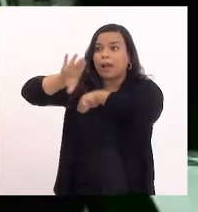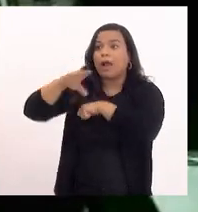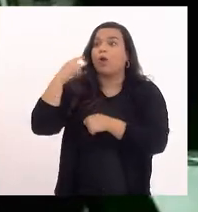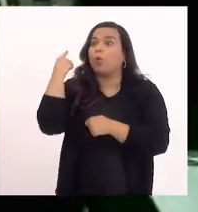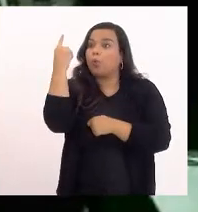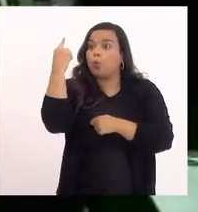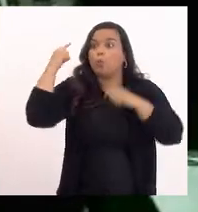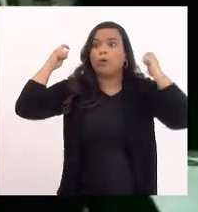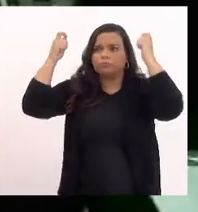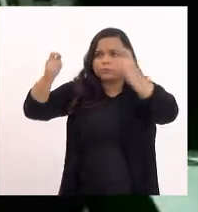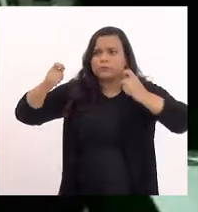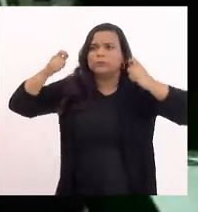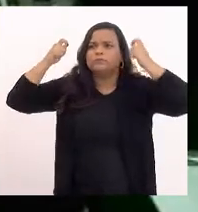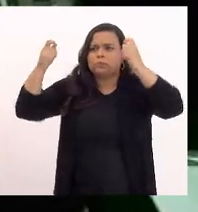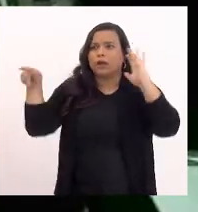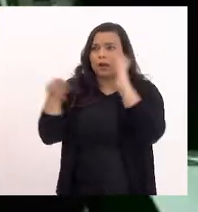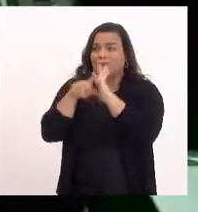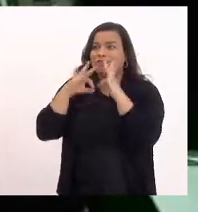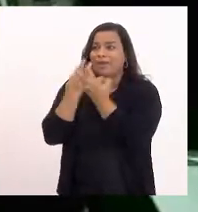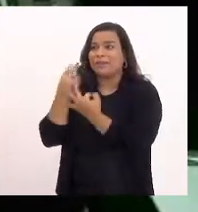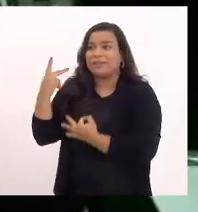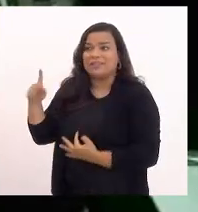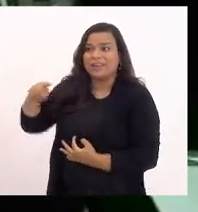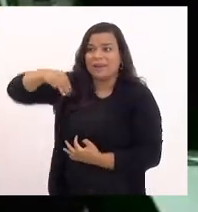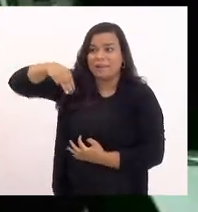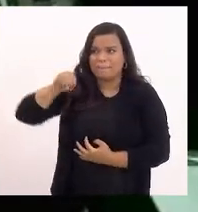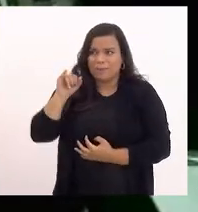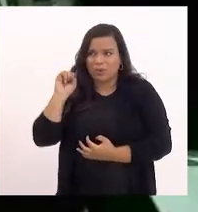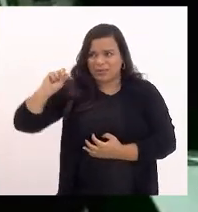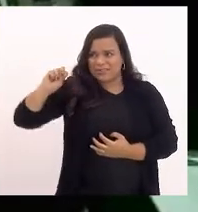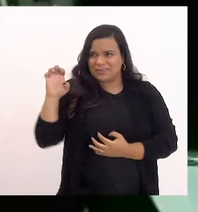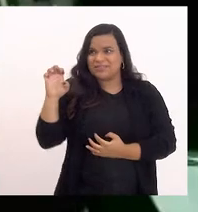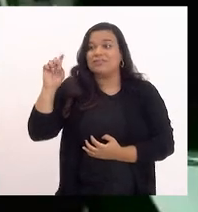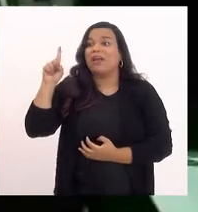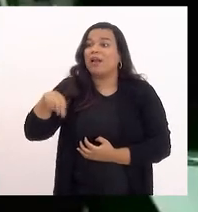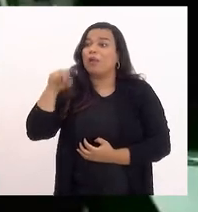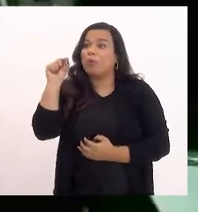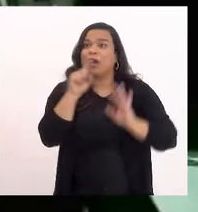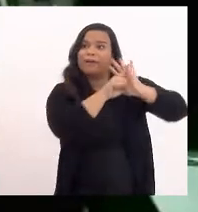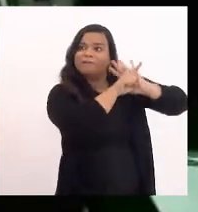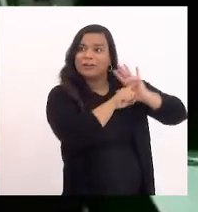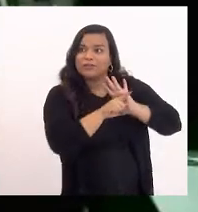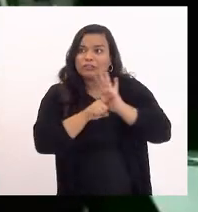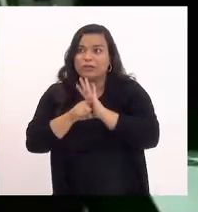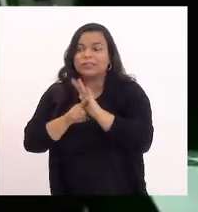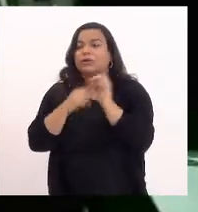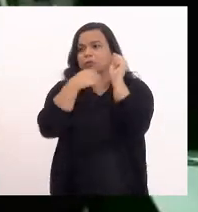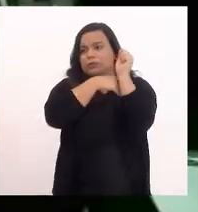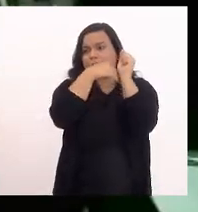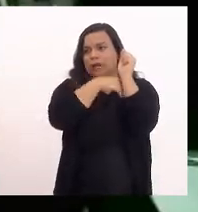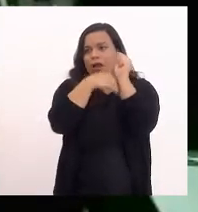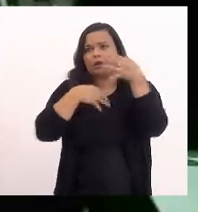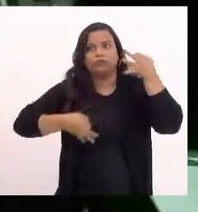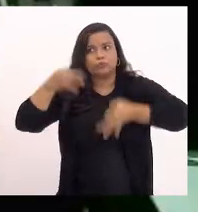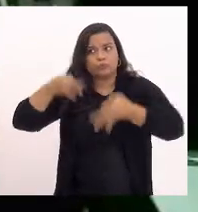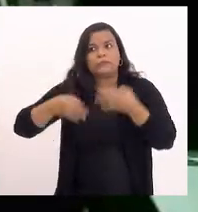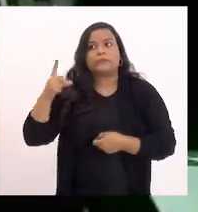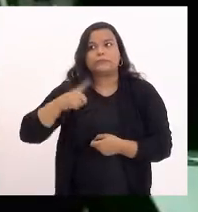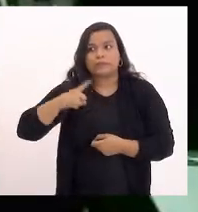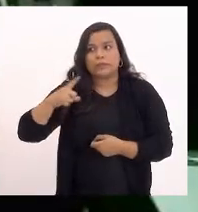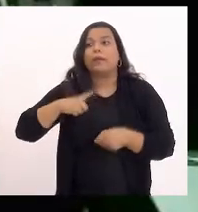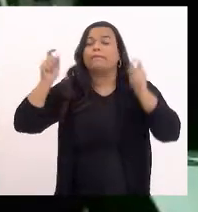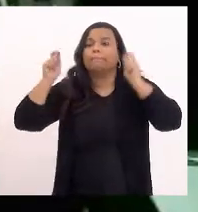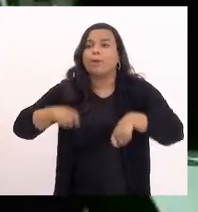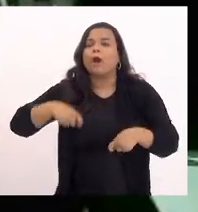família de Moise nesse momento é que como as investigações estão em segredo de justiça, que possam os